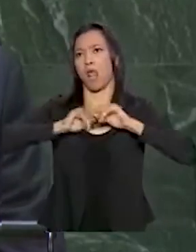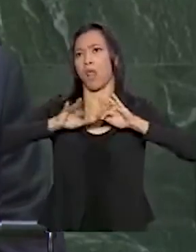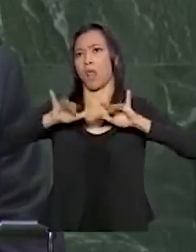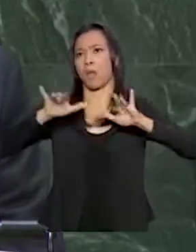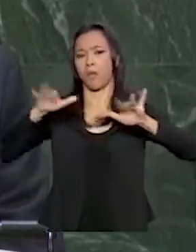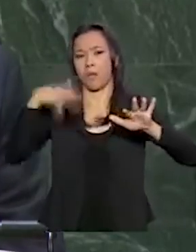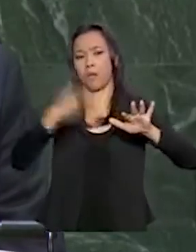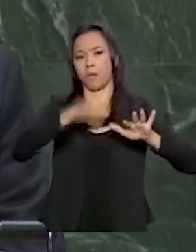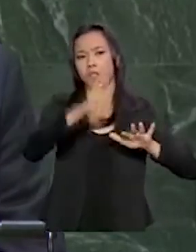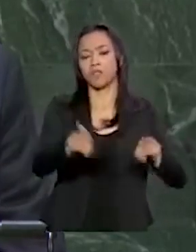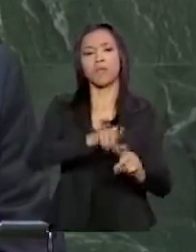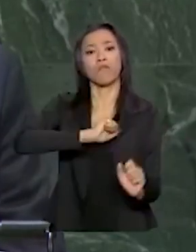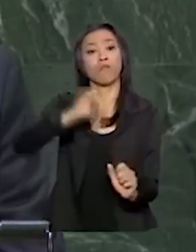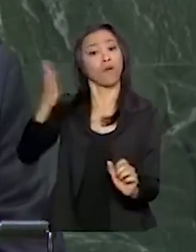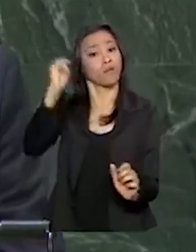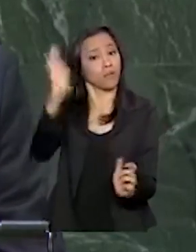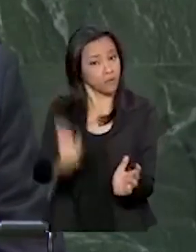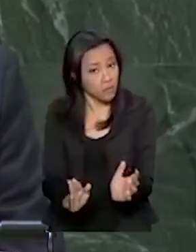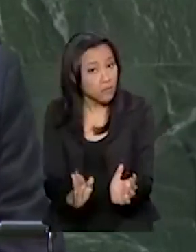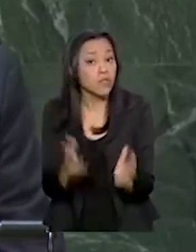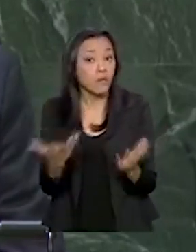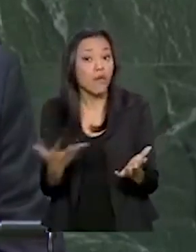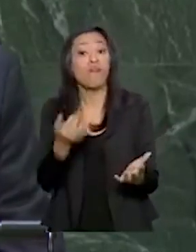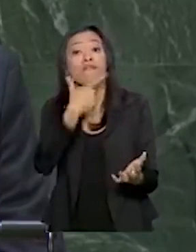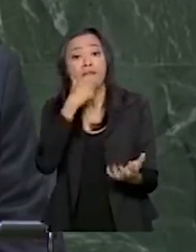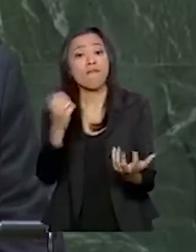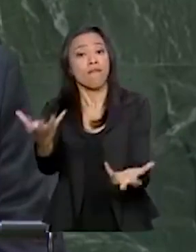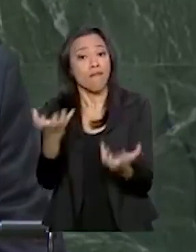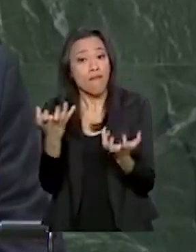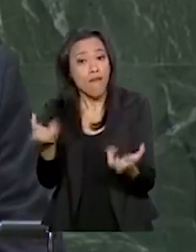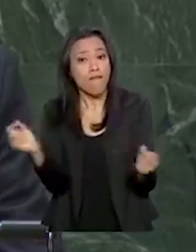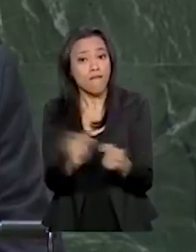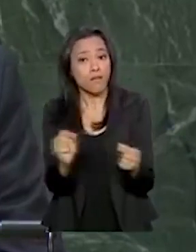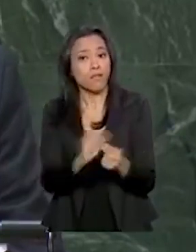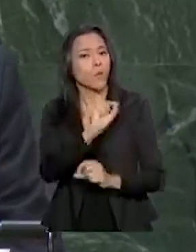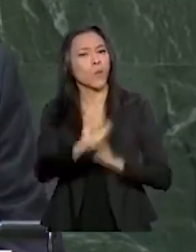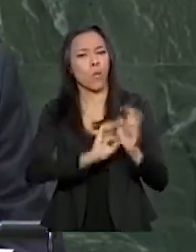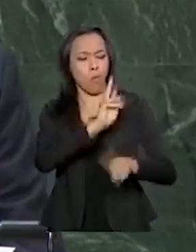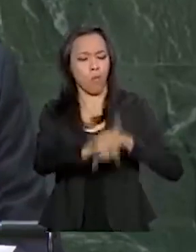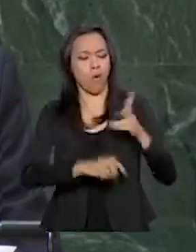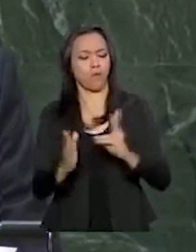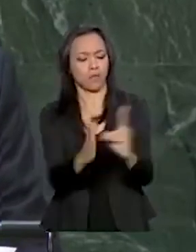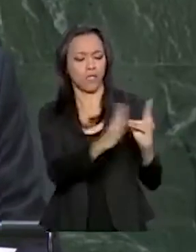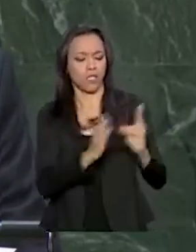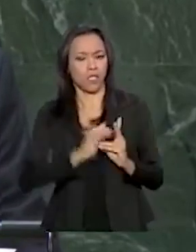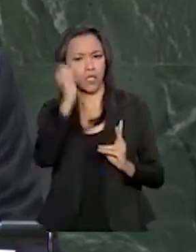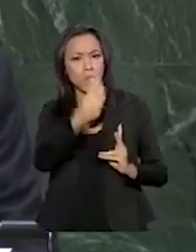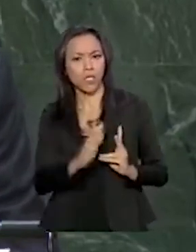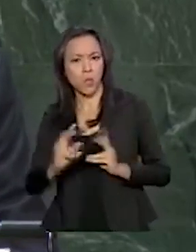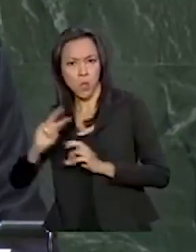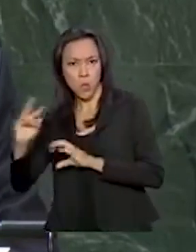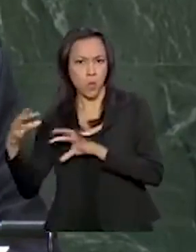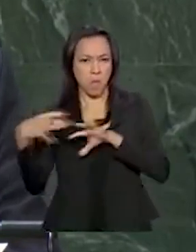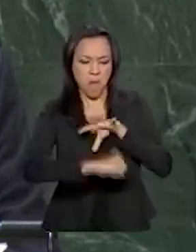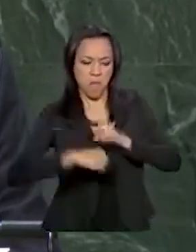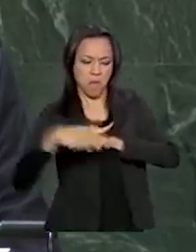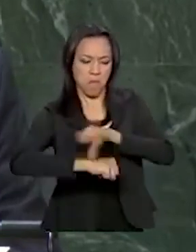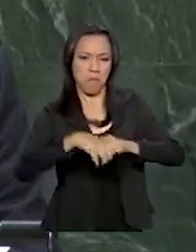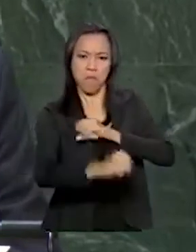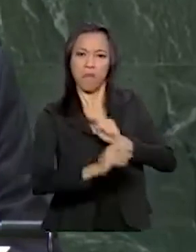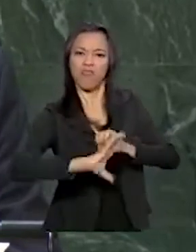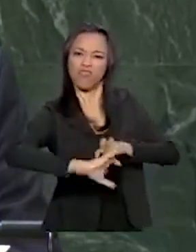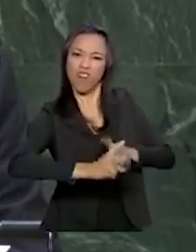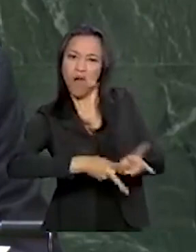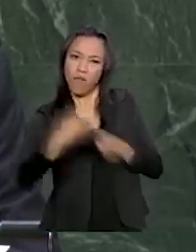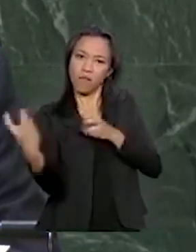internacional, que insistem em fazer dos povos indígenas do Brasil uma reserva de mercado, sem fim,